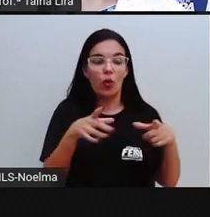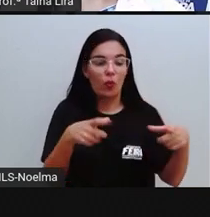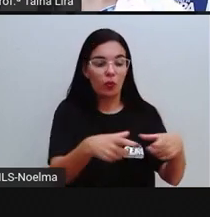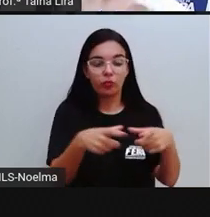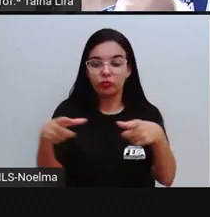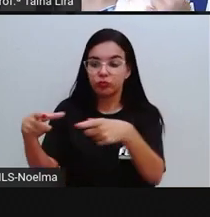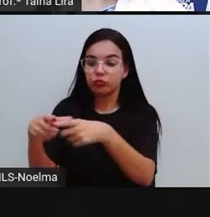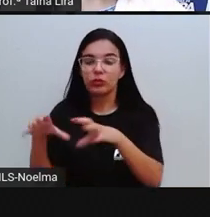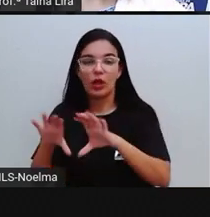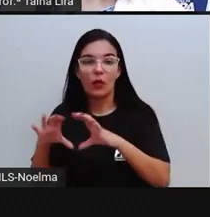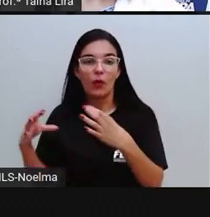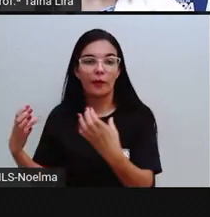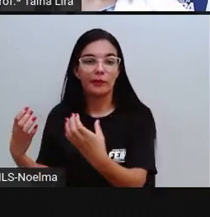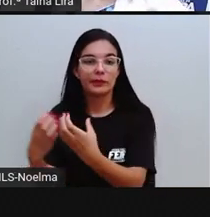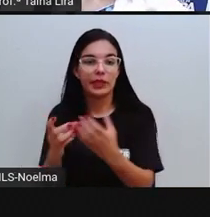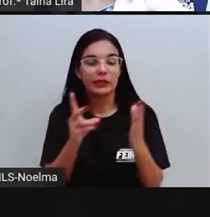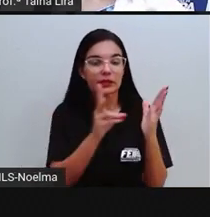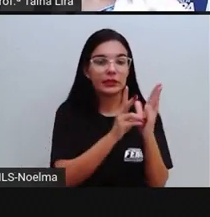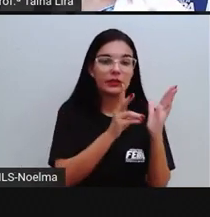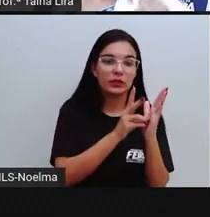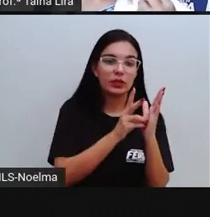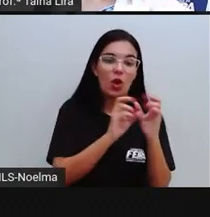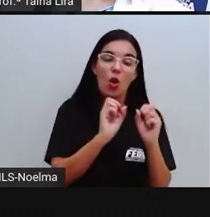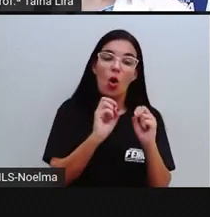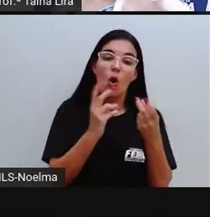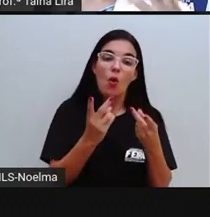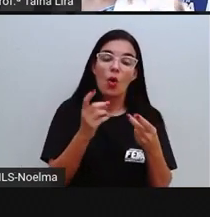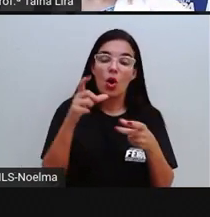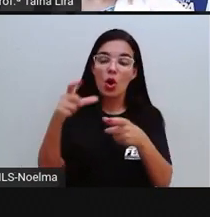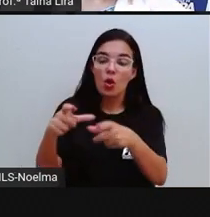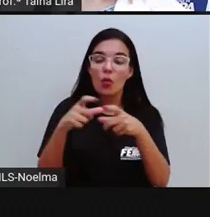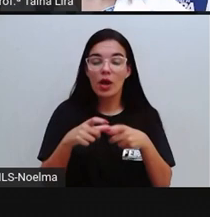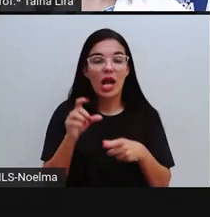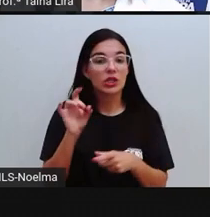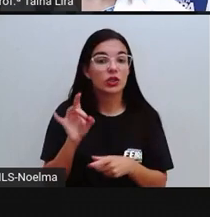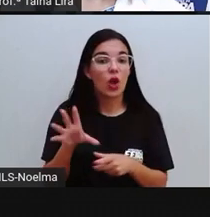é a única maneira de se obter, né,